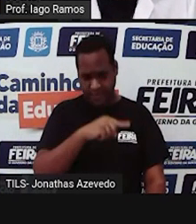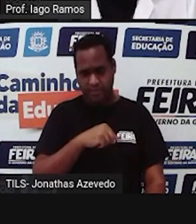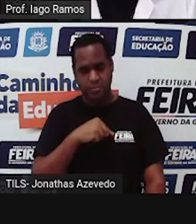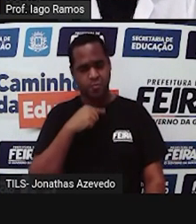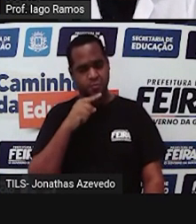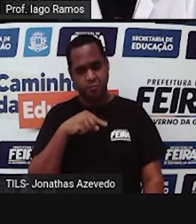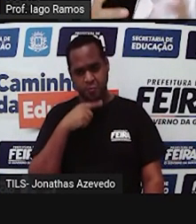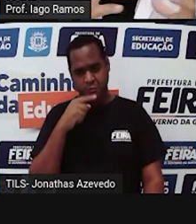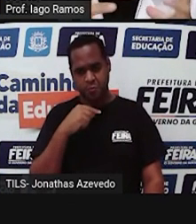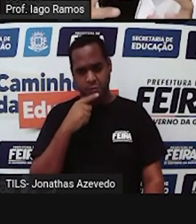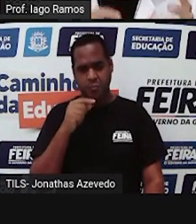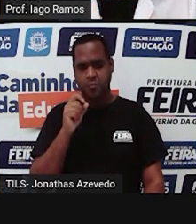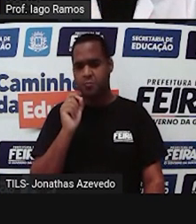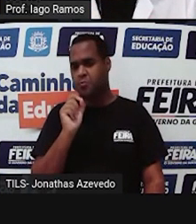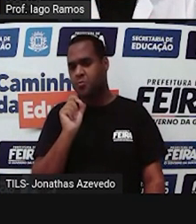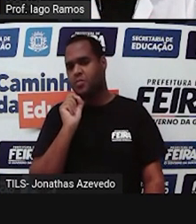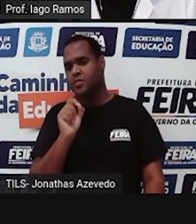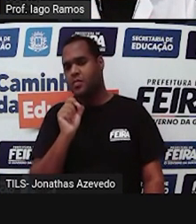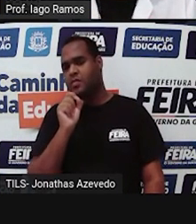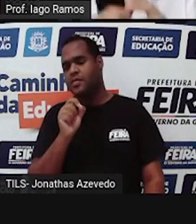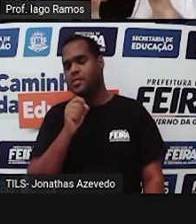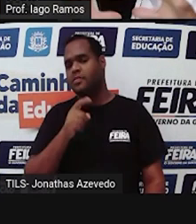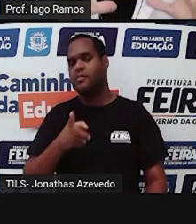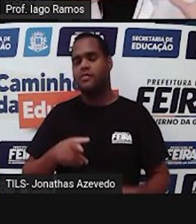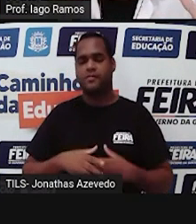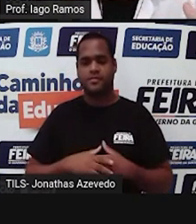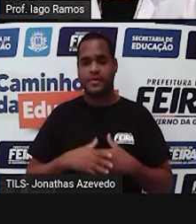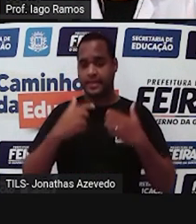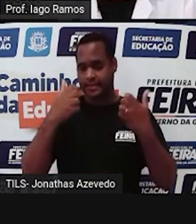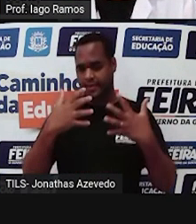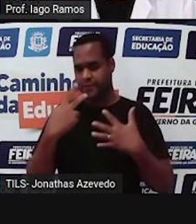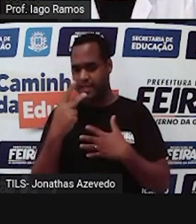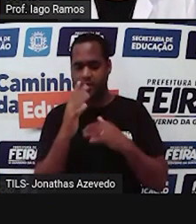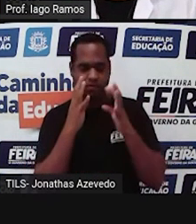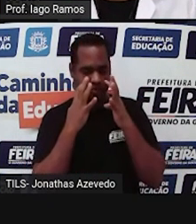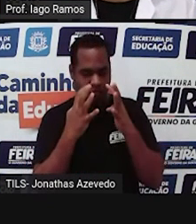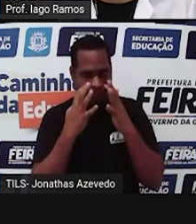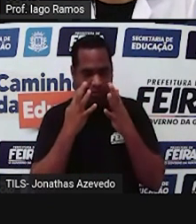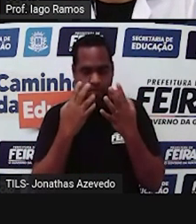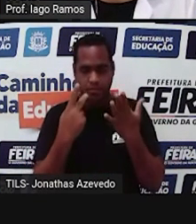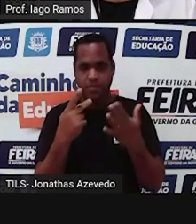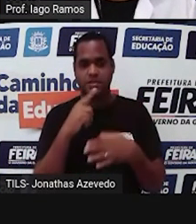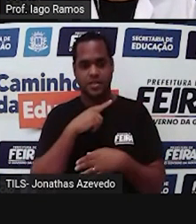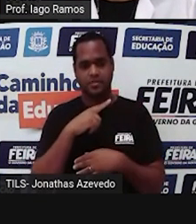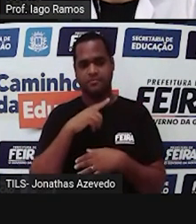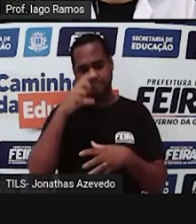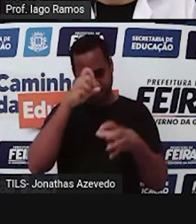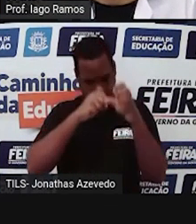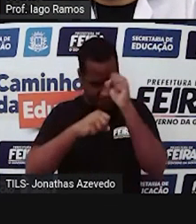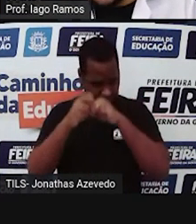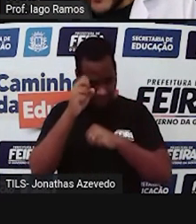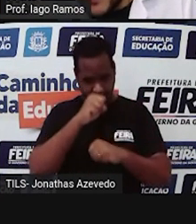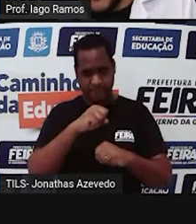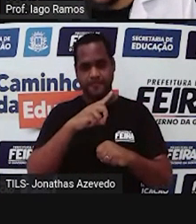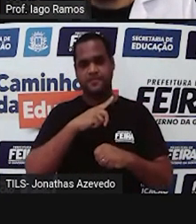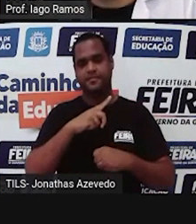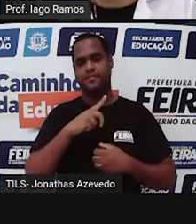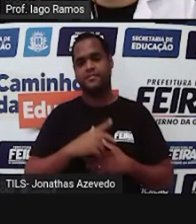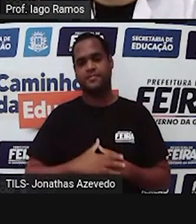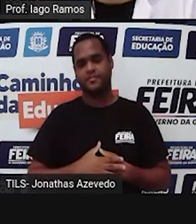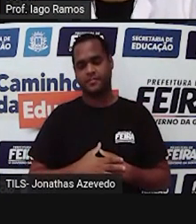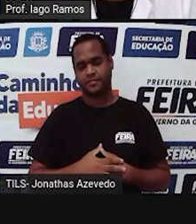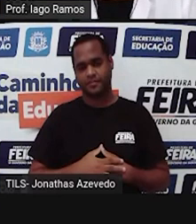onde é que você não conseguiu entender direitinho, e aí você está avaliando o que você aprendeu dessa aula. Beleza?